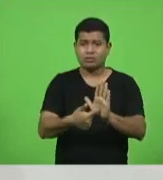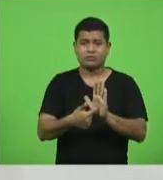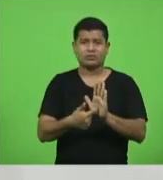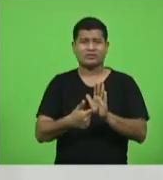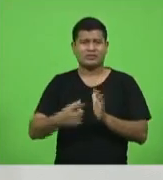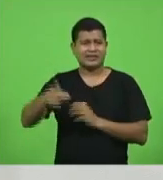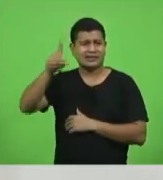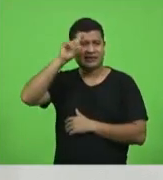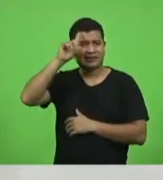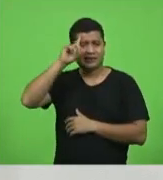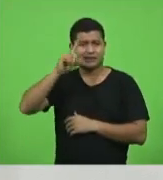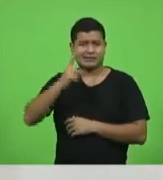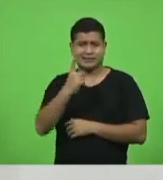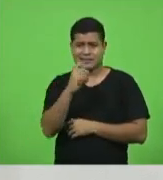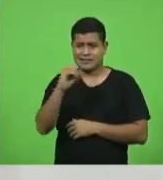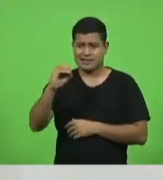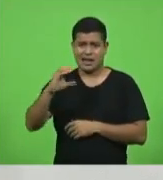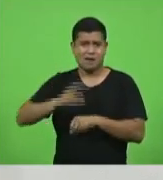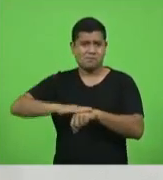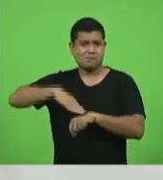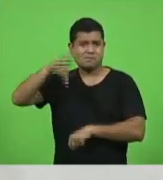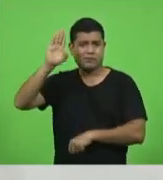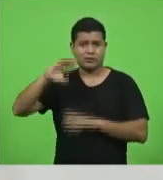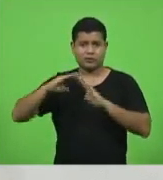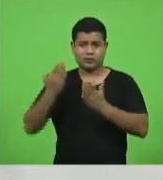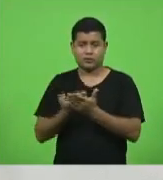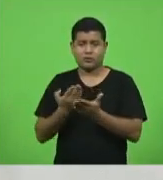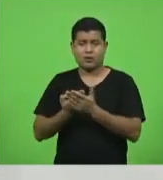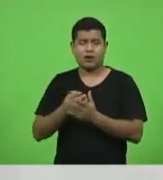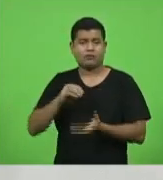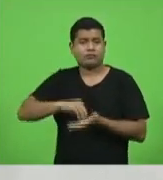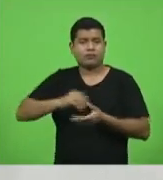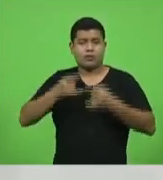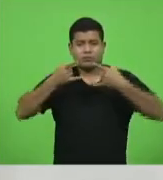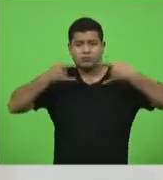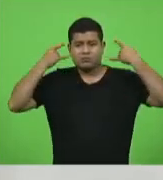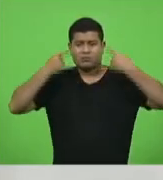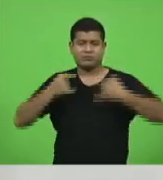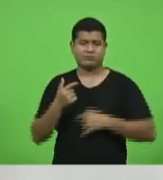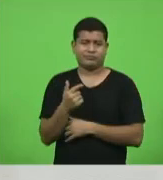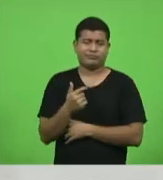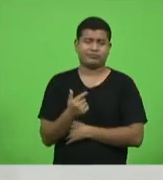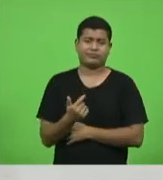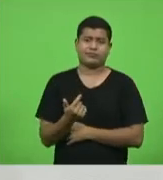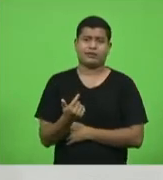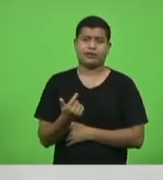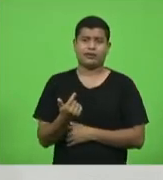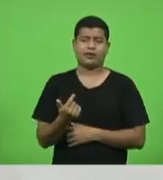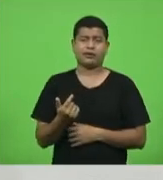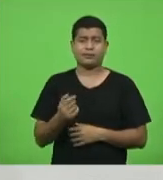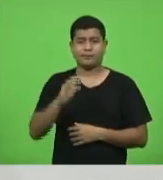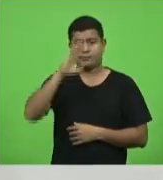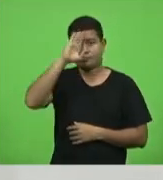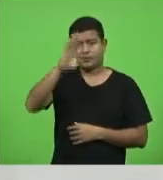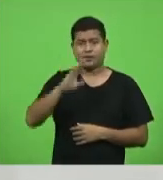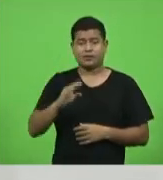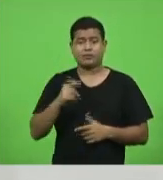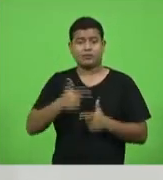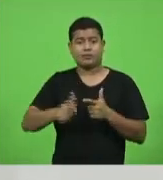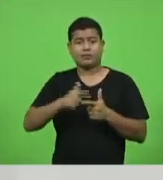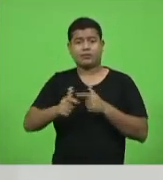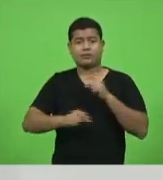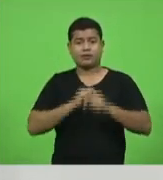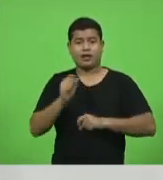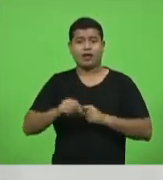100 denúncias de escolas, onde não tem máscaras suficientes. O principal problema hoje é a falta